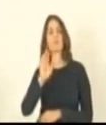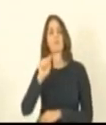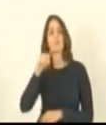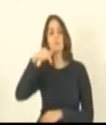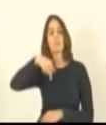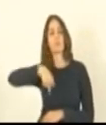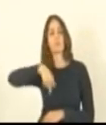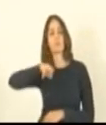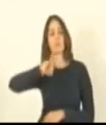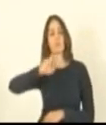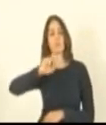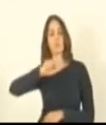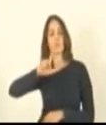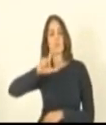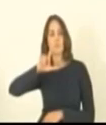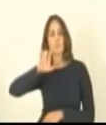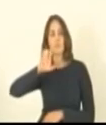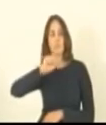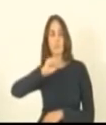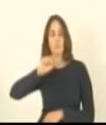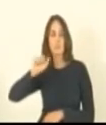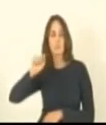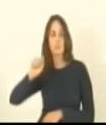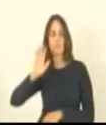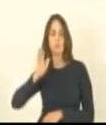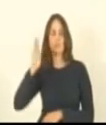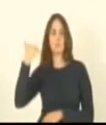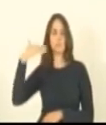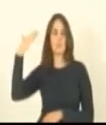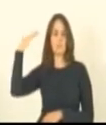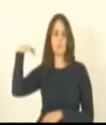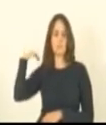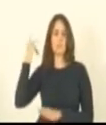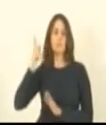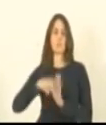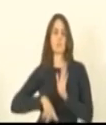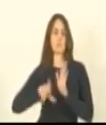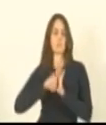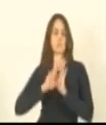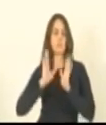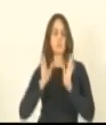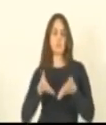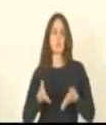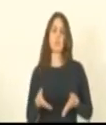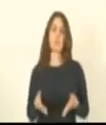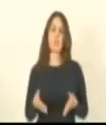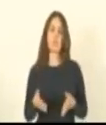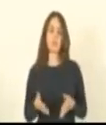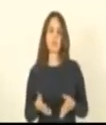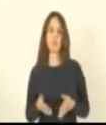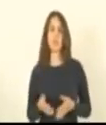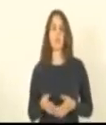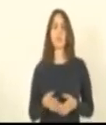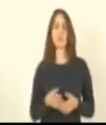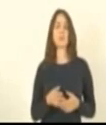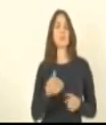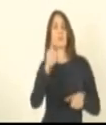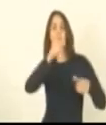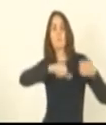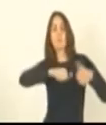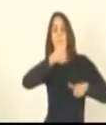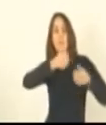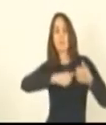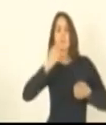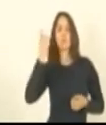já passou lá atrás quando ainda era um projeto de lei já passou pela pela nossa